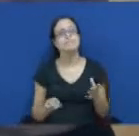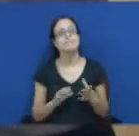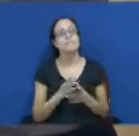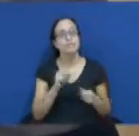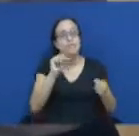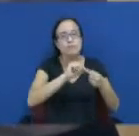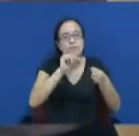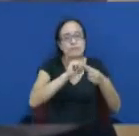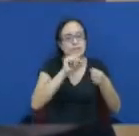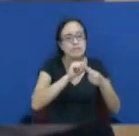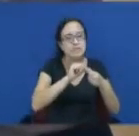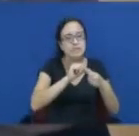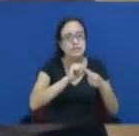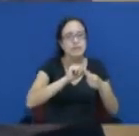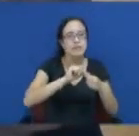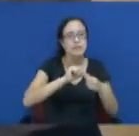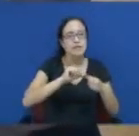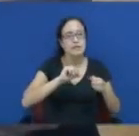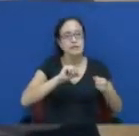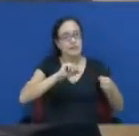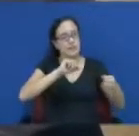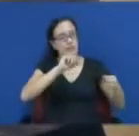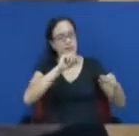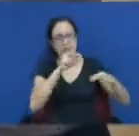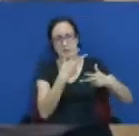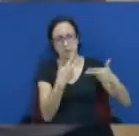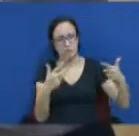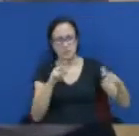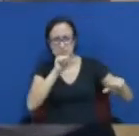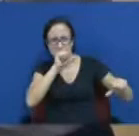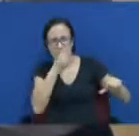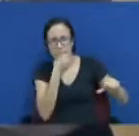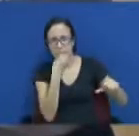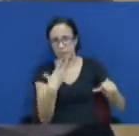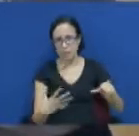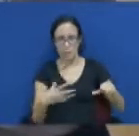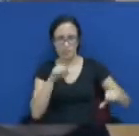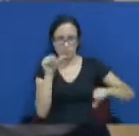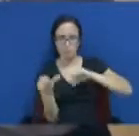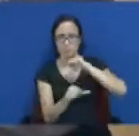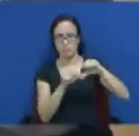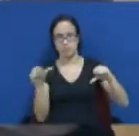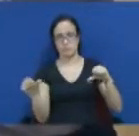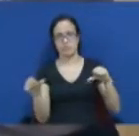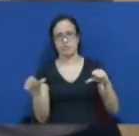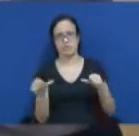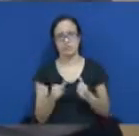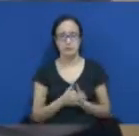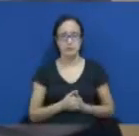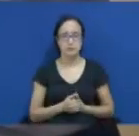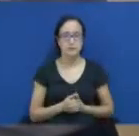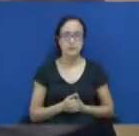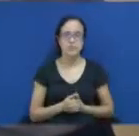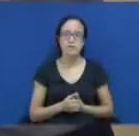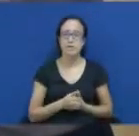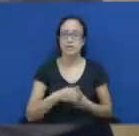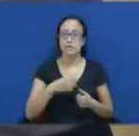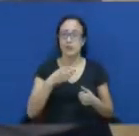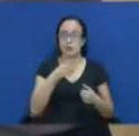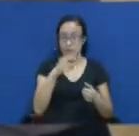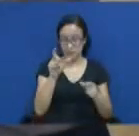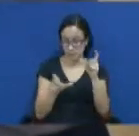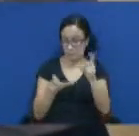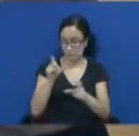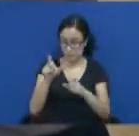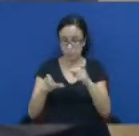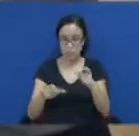dos nossos compromissos, seja ele público, seja ele na iniciativa privada, ou pura e simplesmente como cidadão, nós vamos